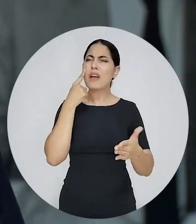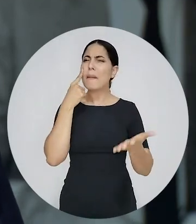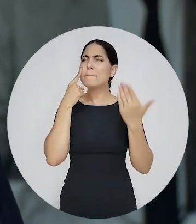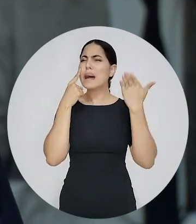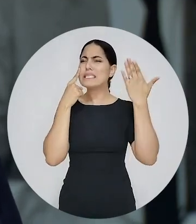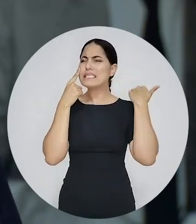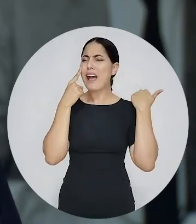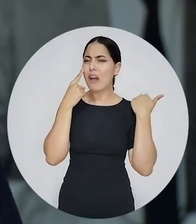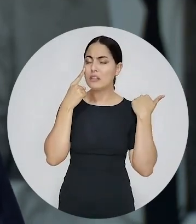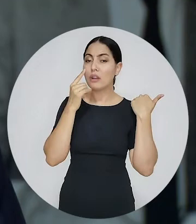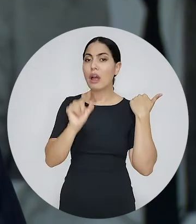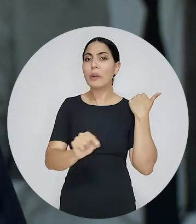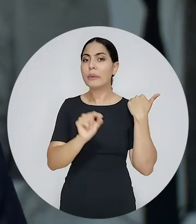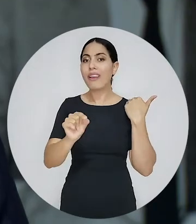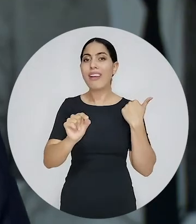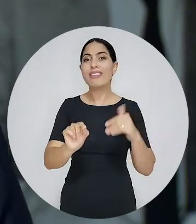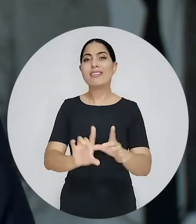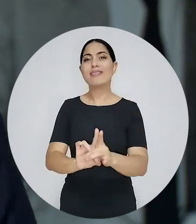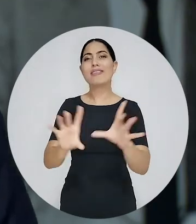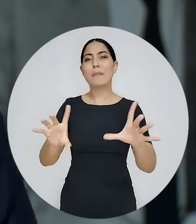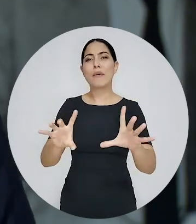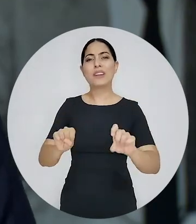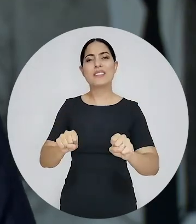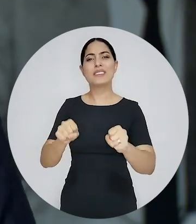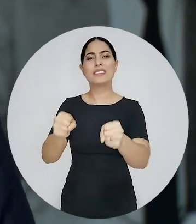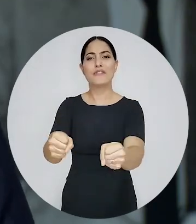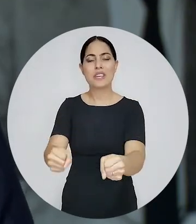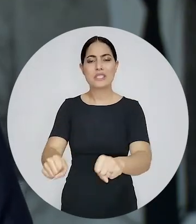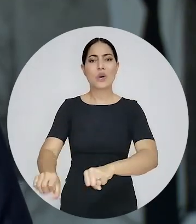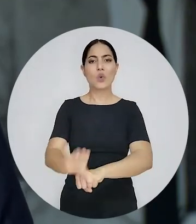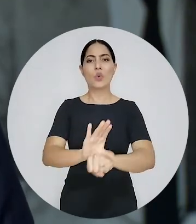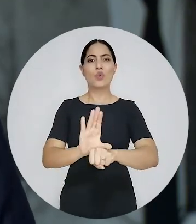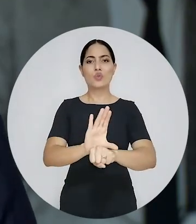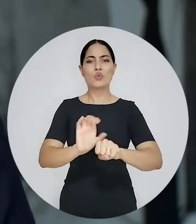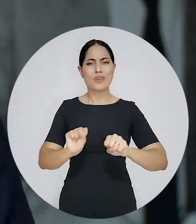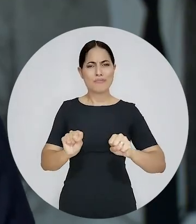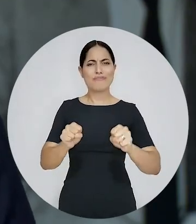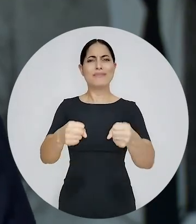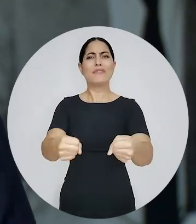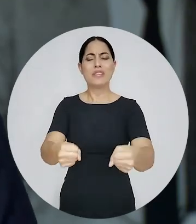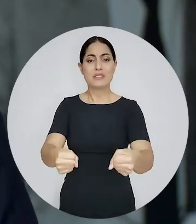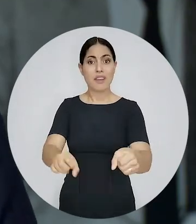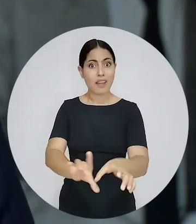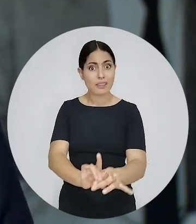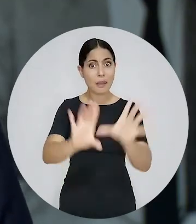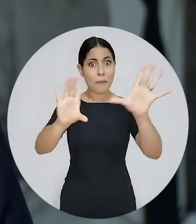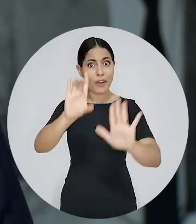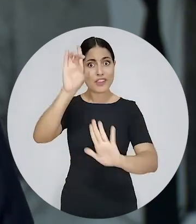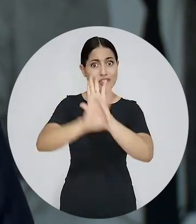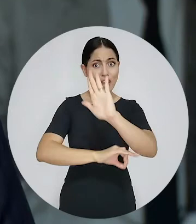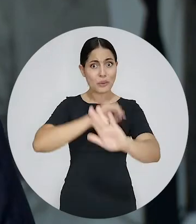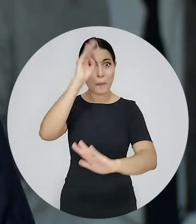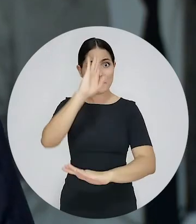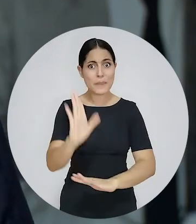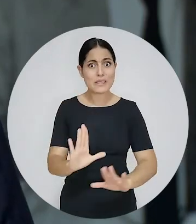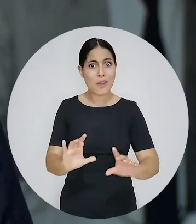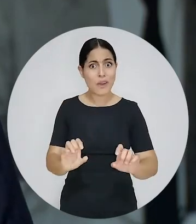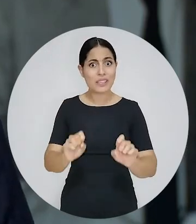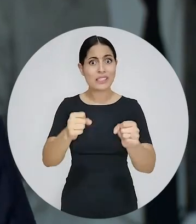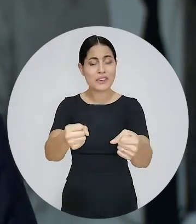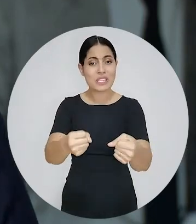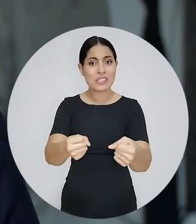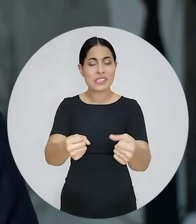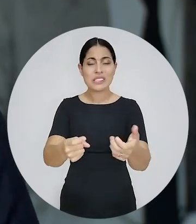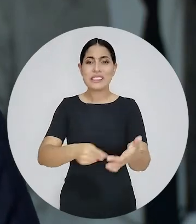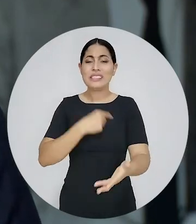ficado no passado. Combate à defesa da própria democracia, da Constituição, à defesa do Estado Democrático de Direito.